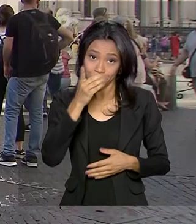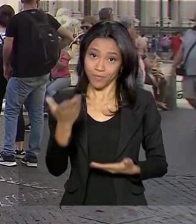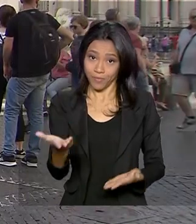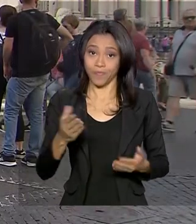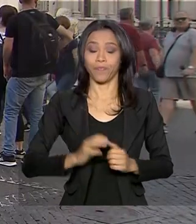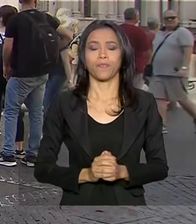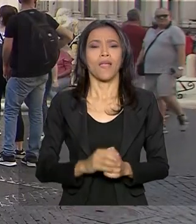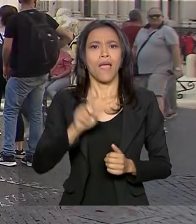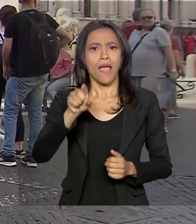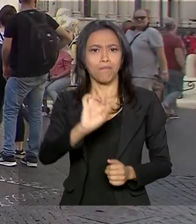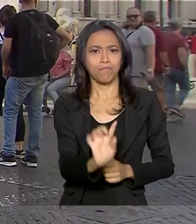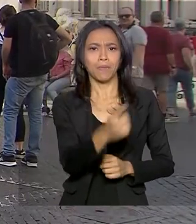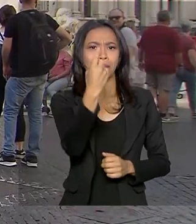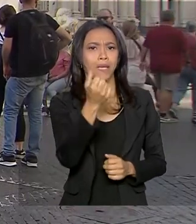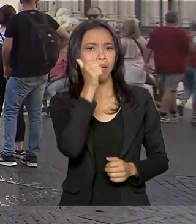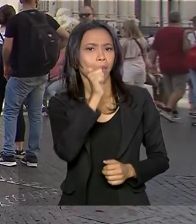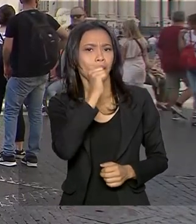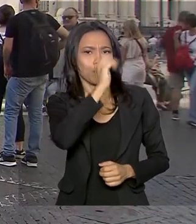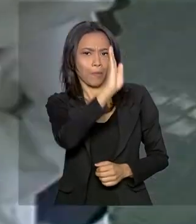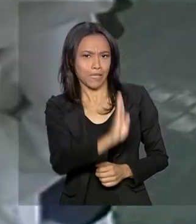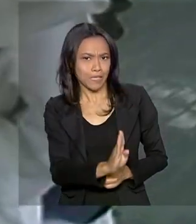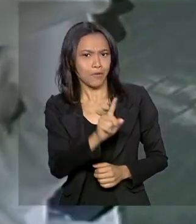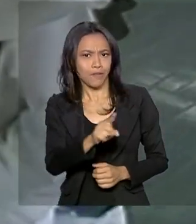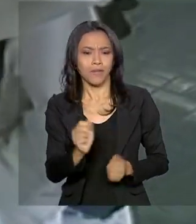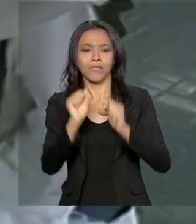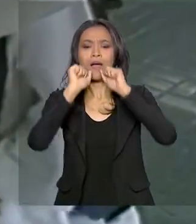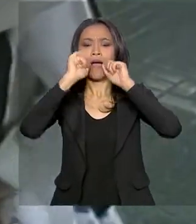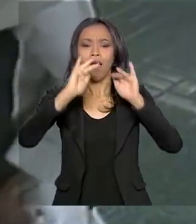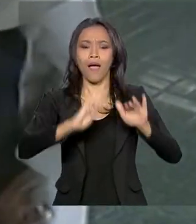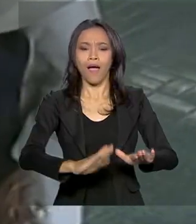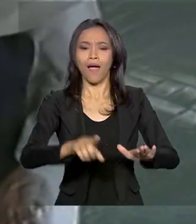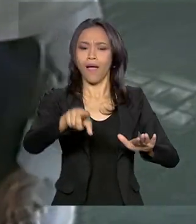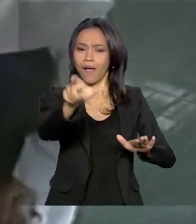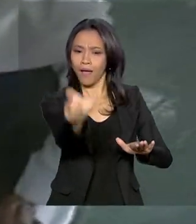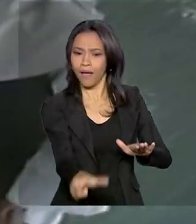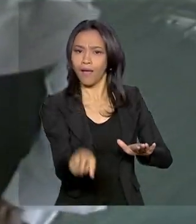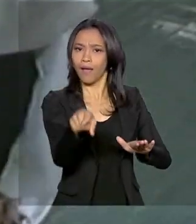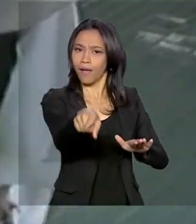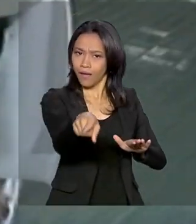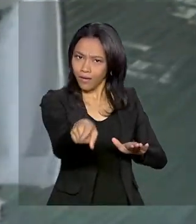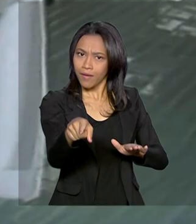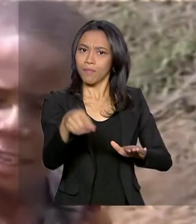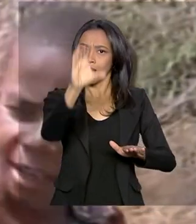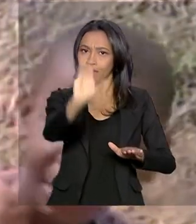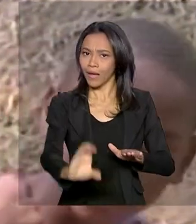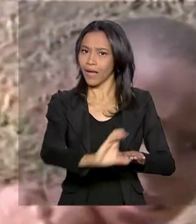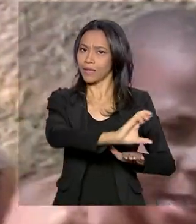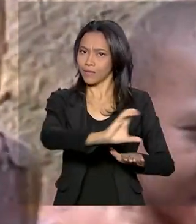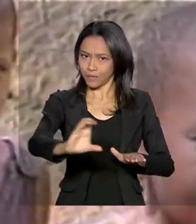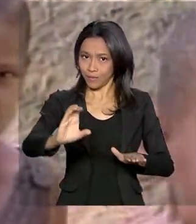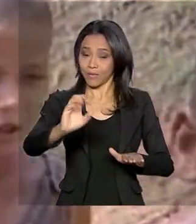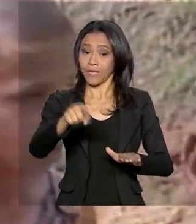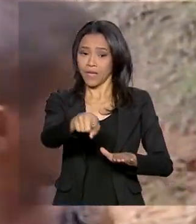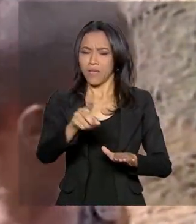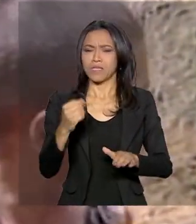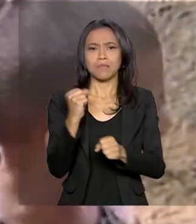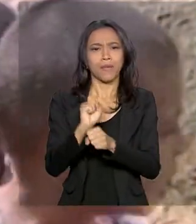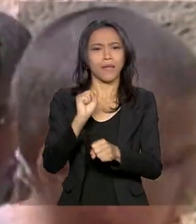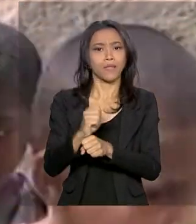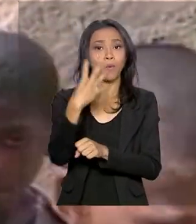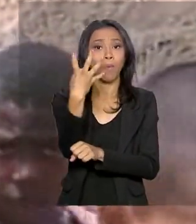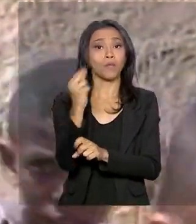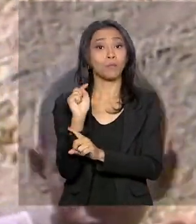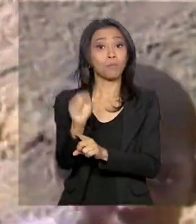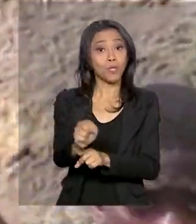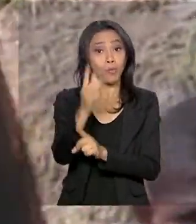Dulce será a primeira brasileira a ser santificada pela Igreja Católica. São esperadas mais de 40 mil pessoas no evento